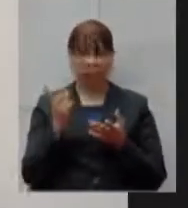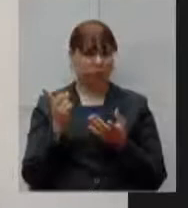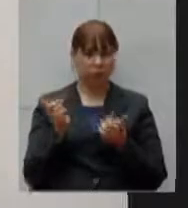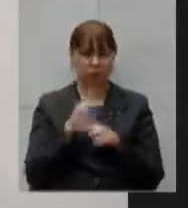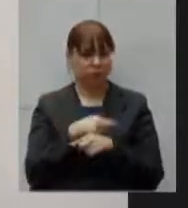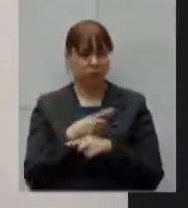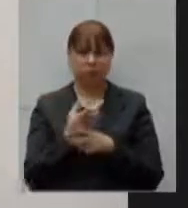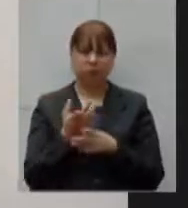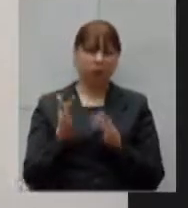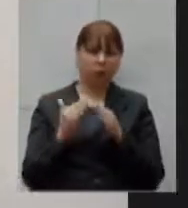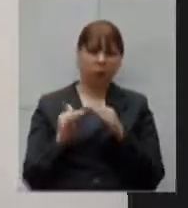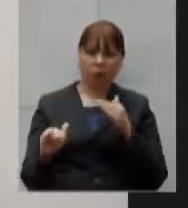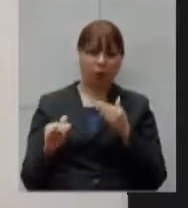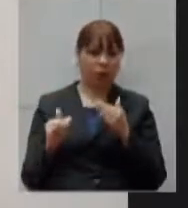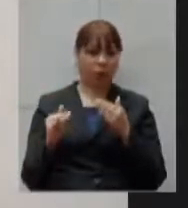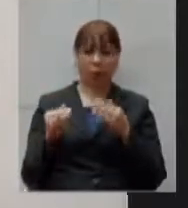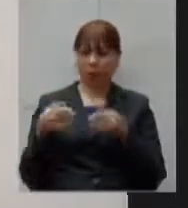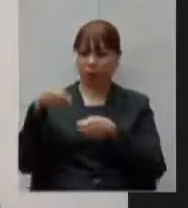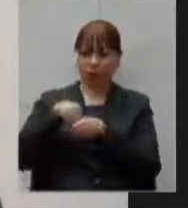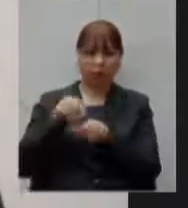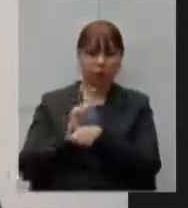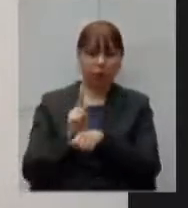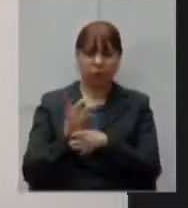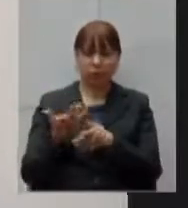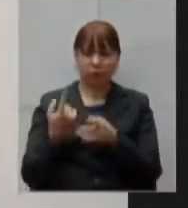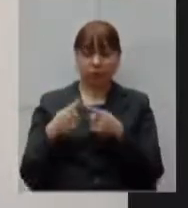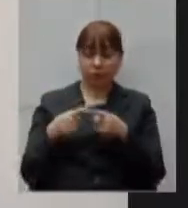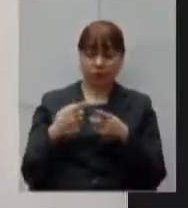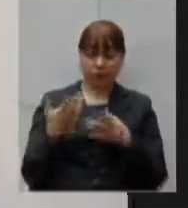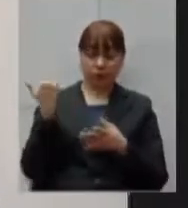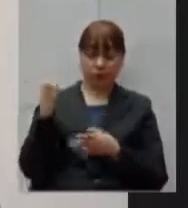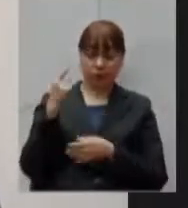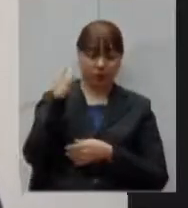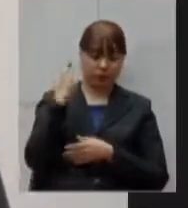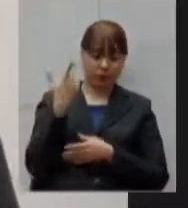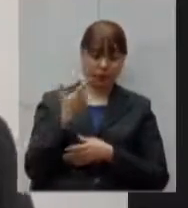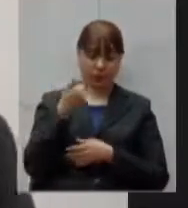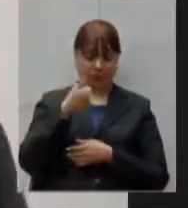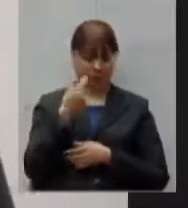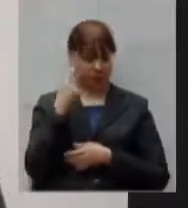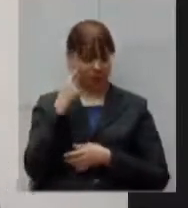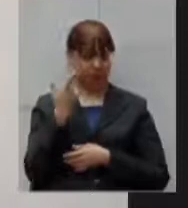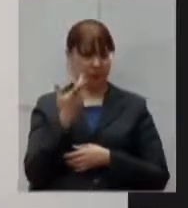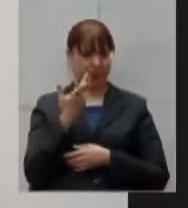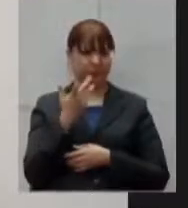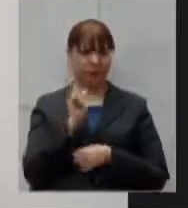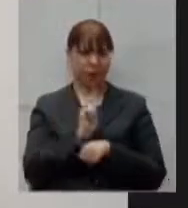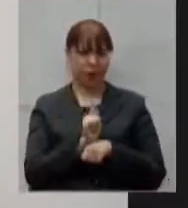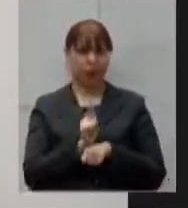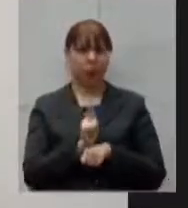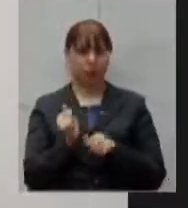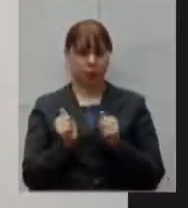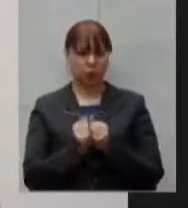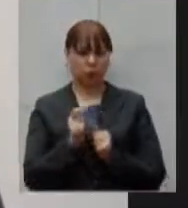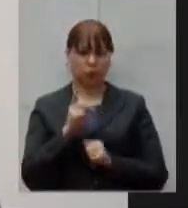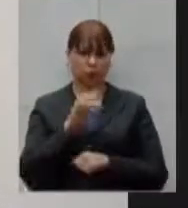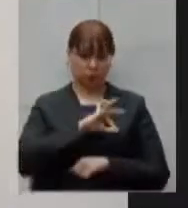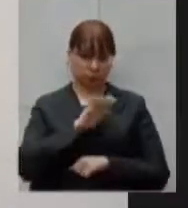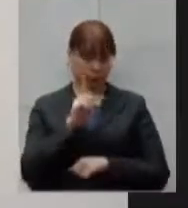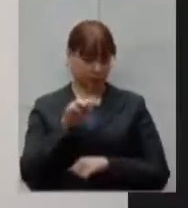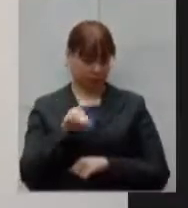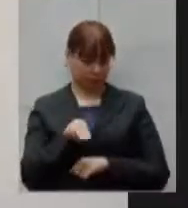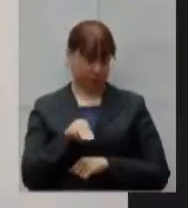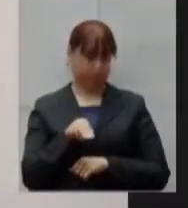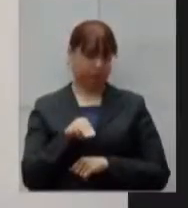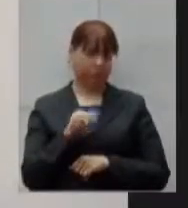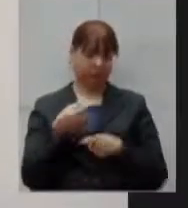processo de idas em vir primeiro a opção era vamos fazer a gestão direta com a polícia militar apoiada